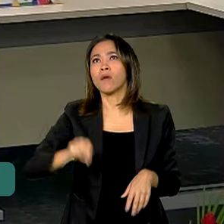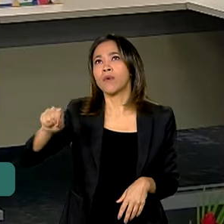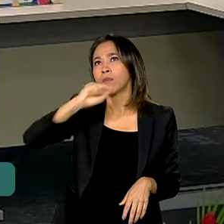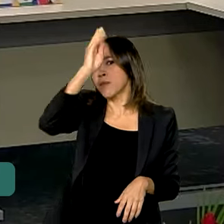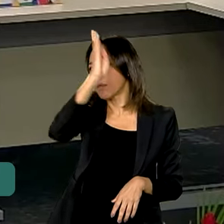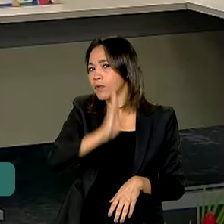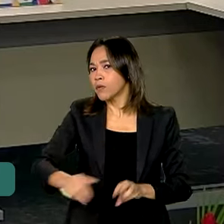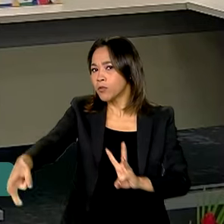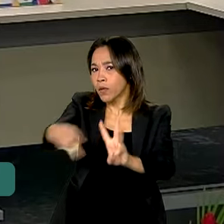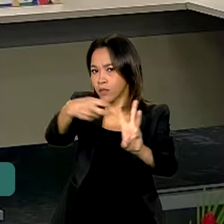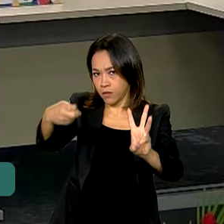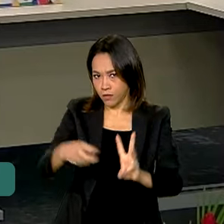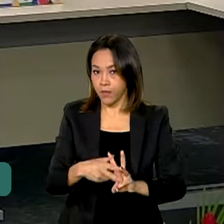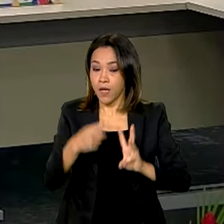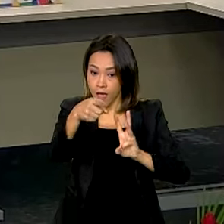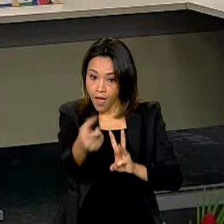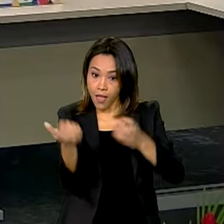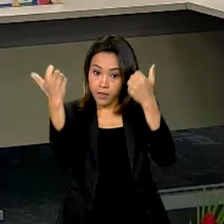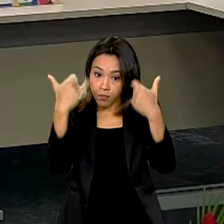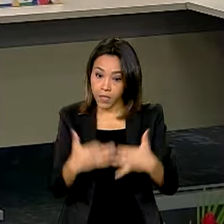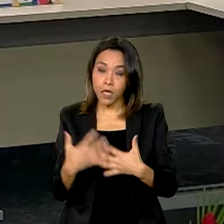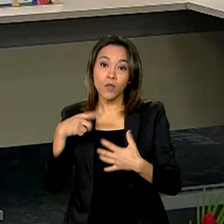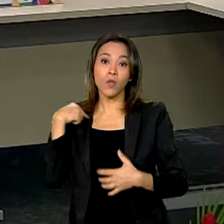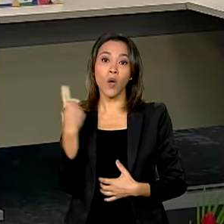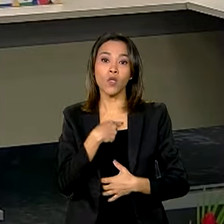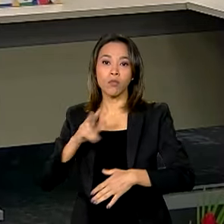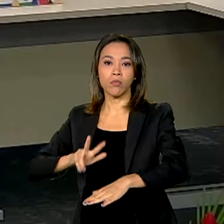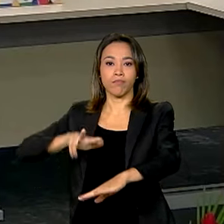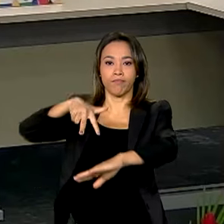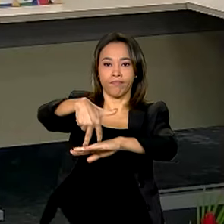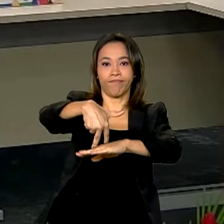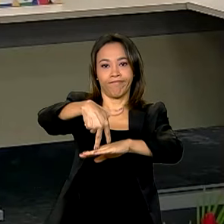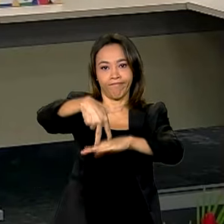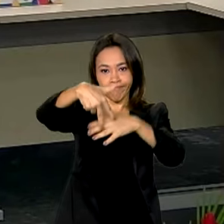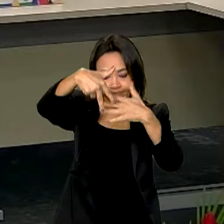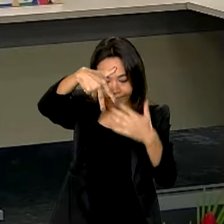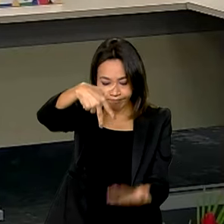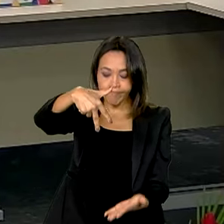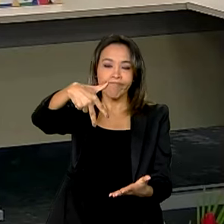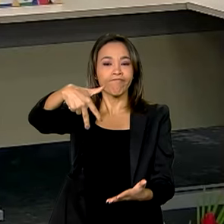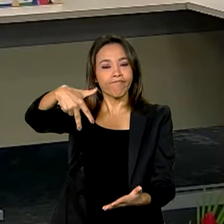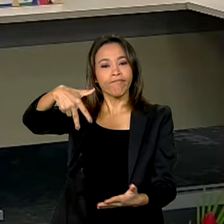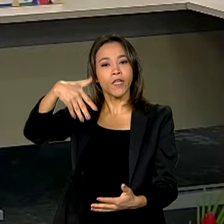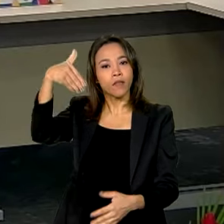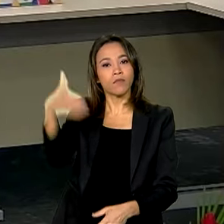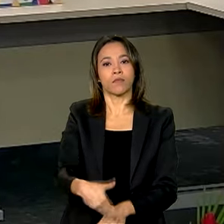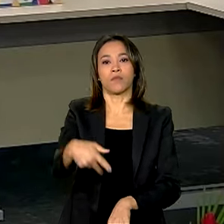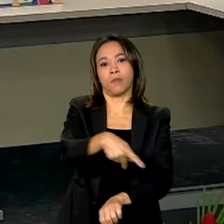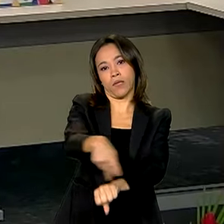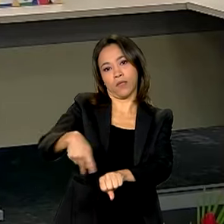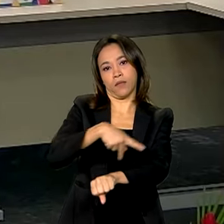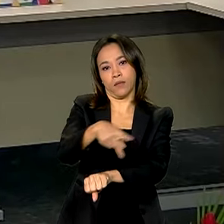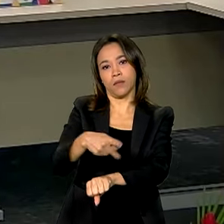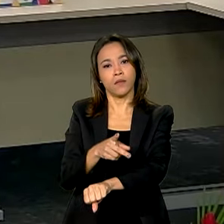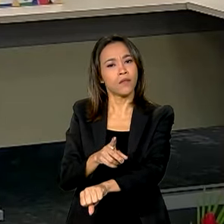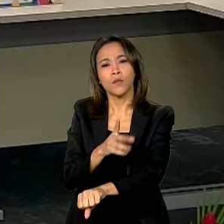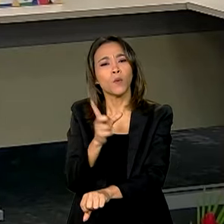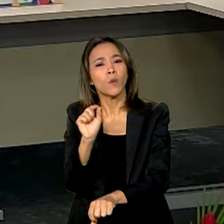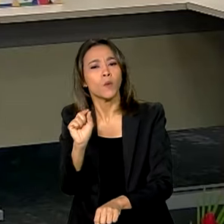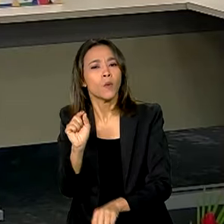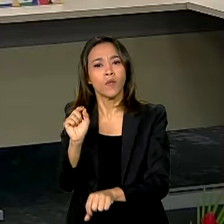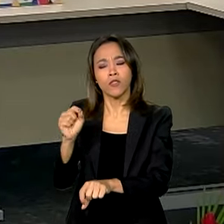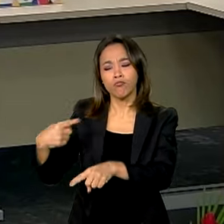retomando essa instância legítima no âmbito do Estado brasileiro para discutir